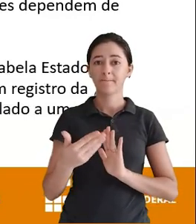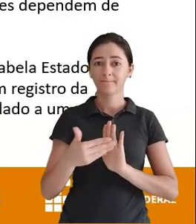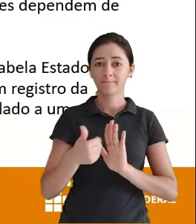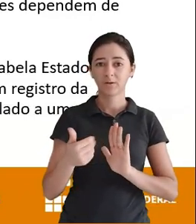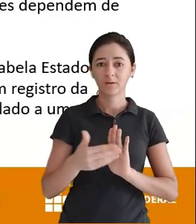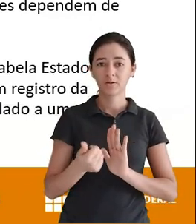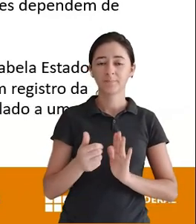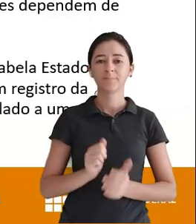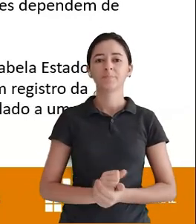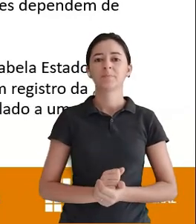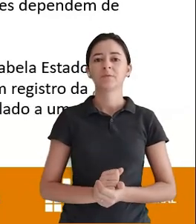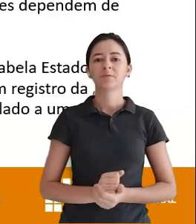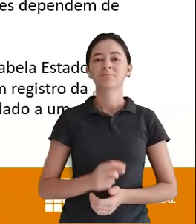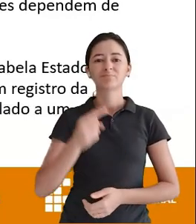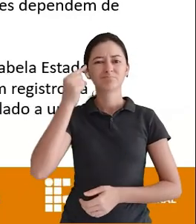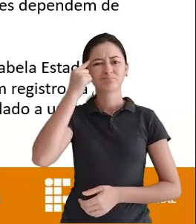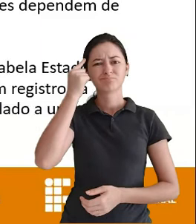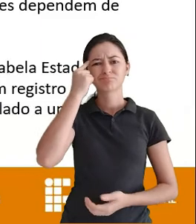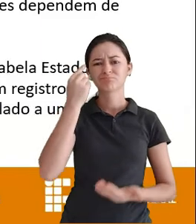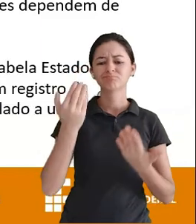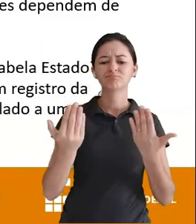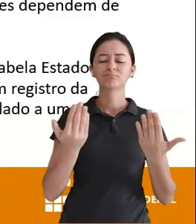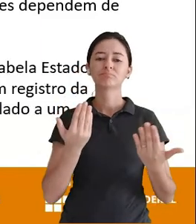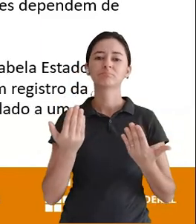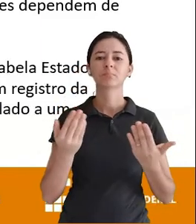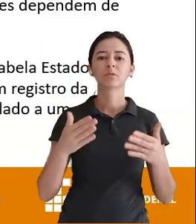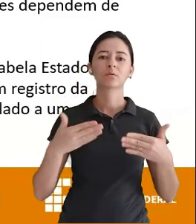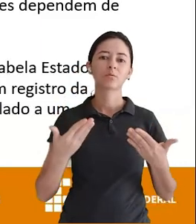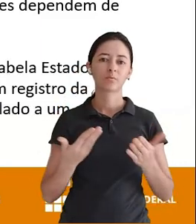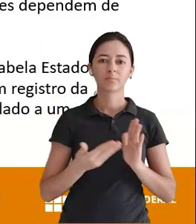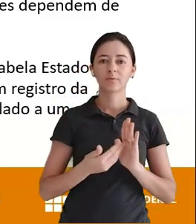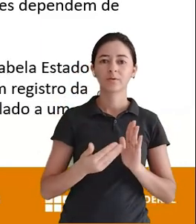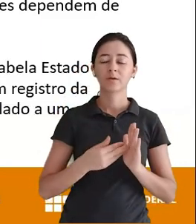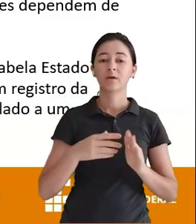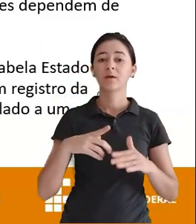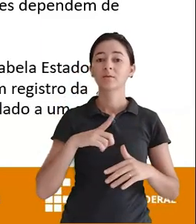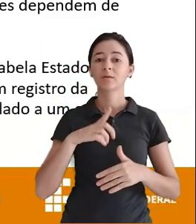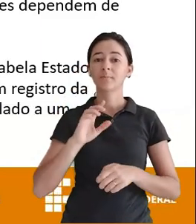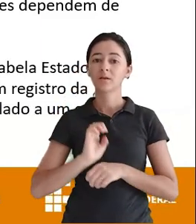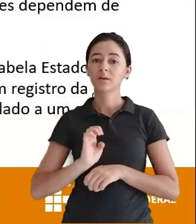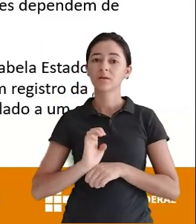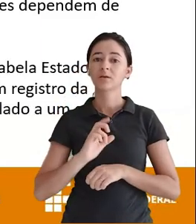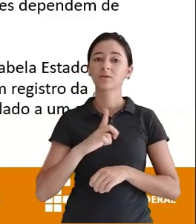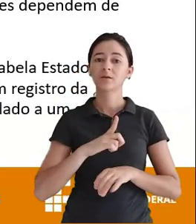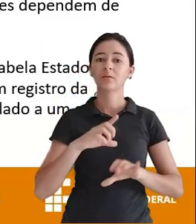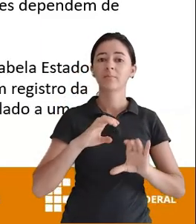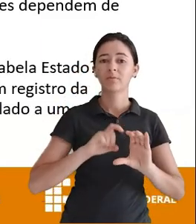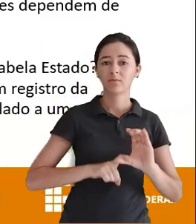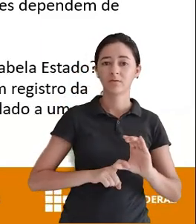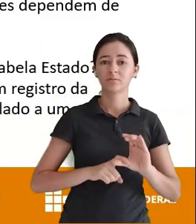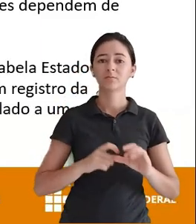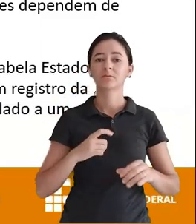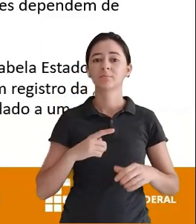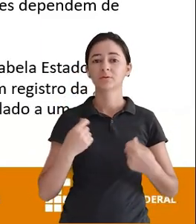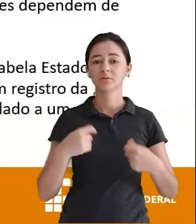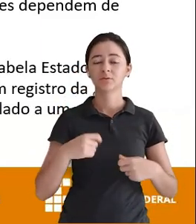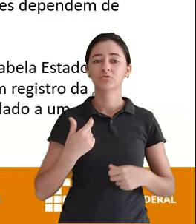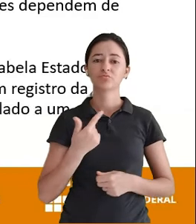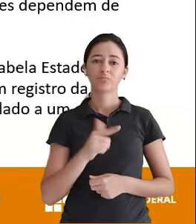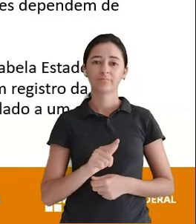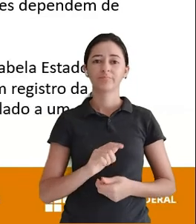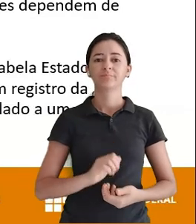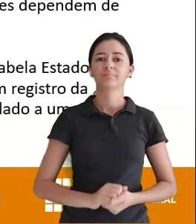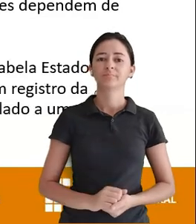Para apagar as tabelas Apaga primeiro A que tem dependência Tá bom?